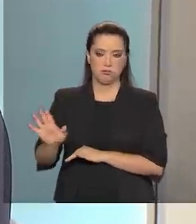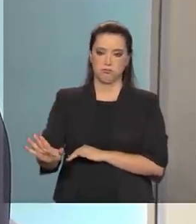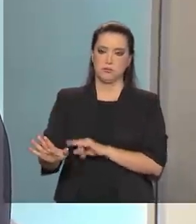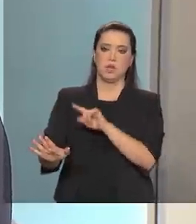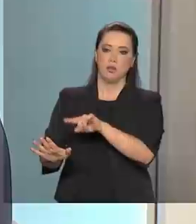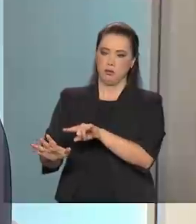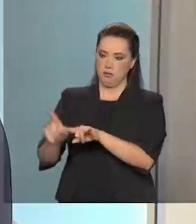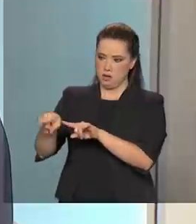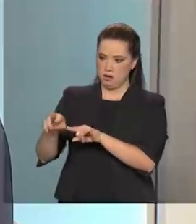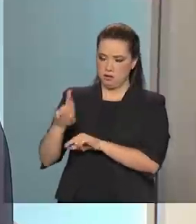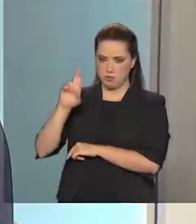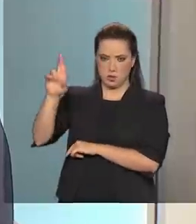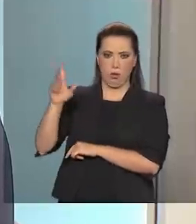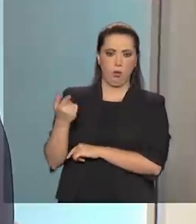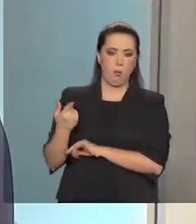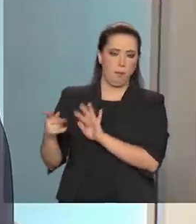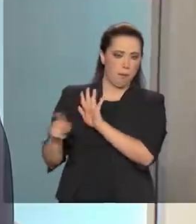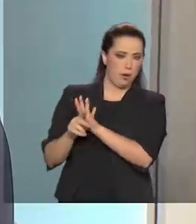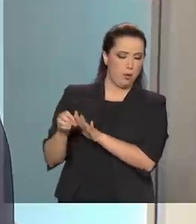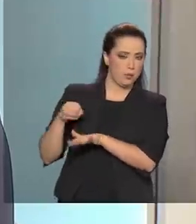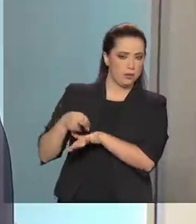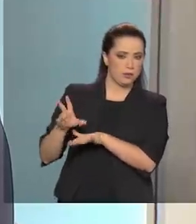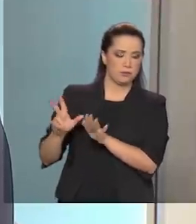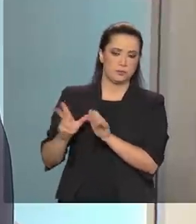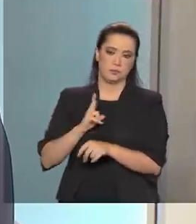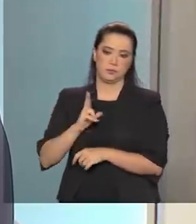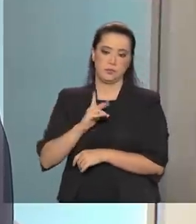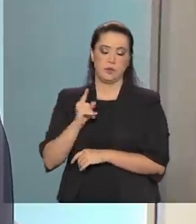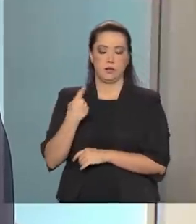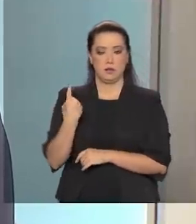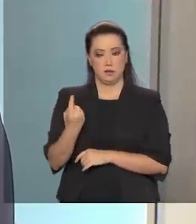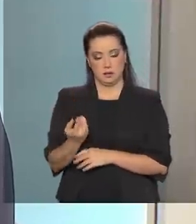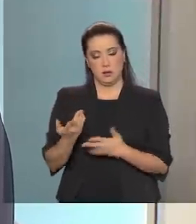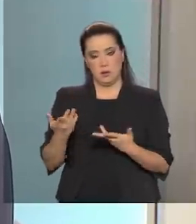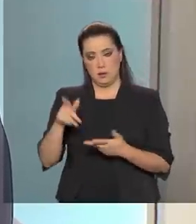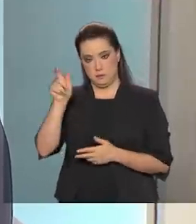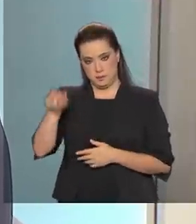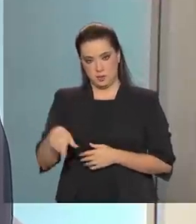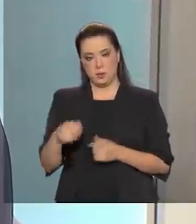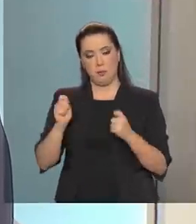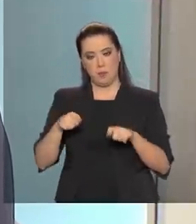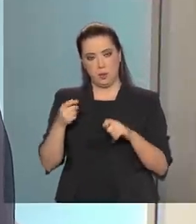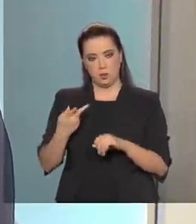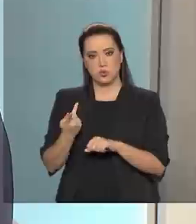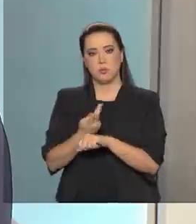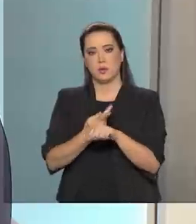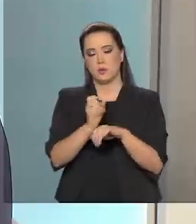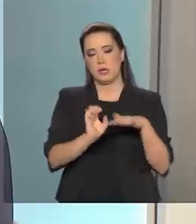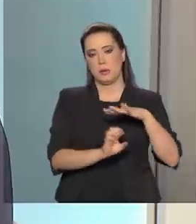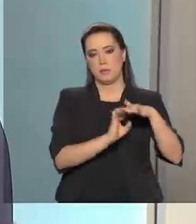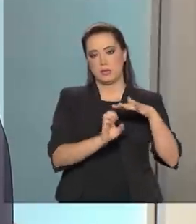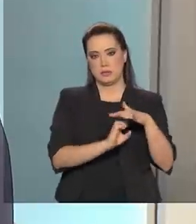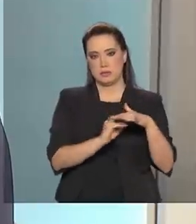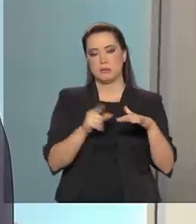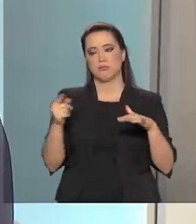primeiro momento, o titular vai atuar junto à empresa, se ele se sentir desconfortável, e a empresa não atendendo